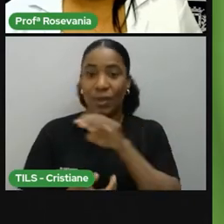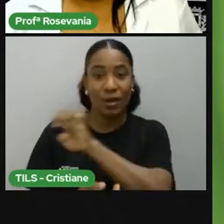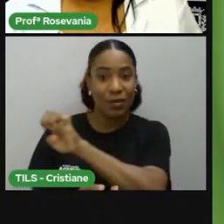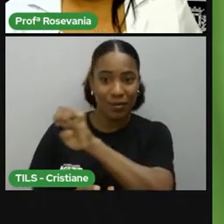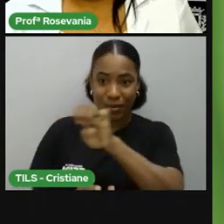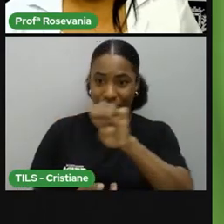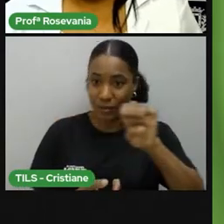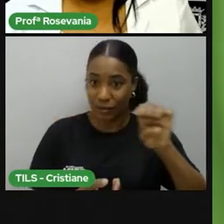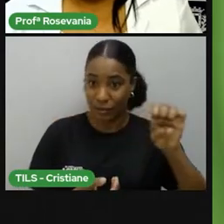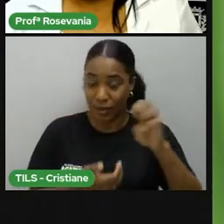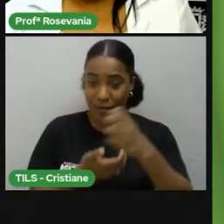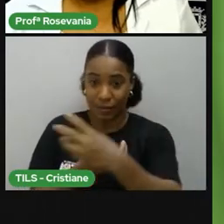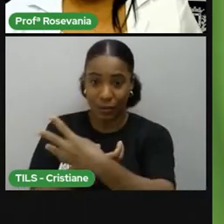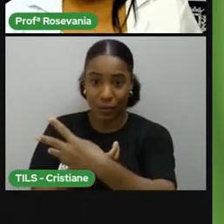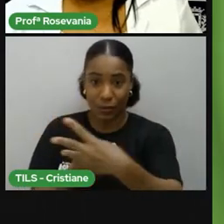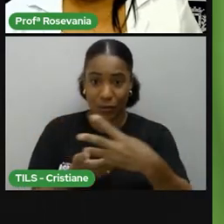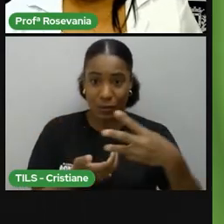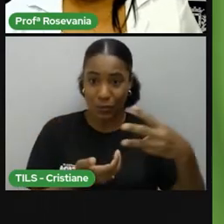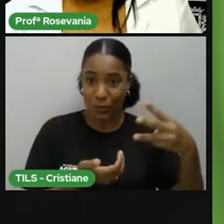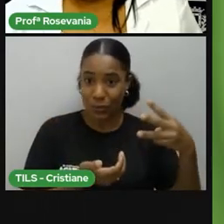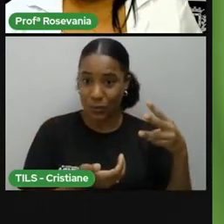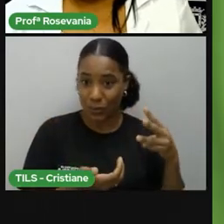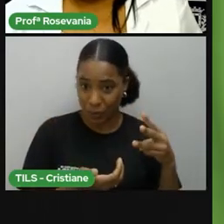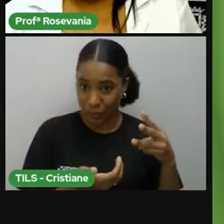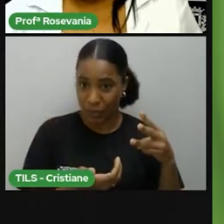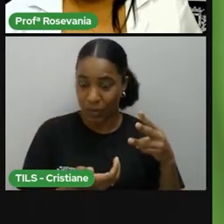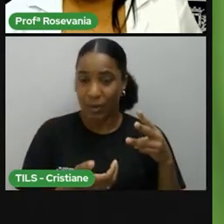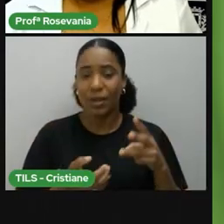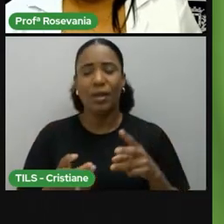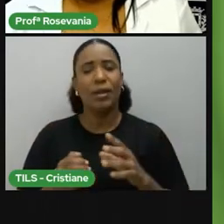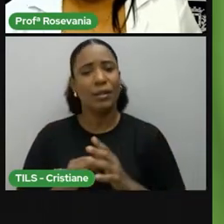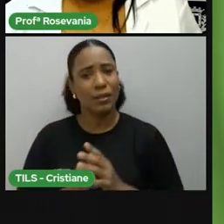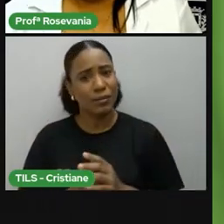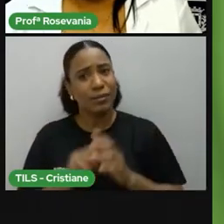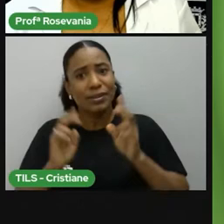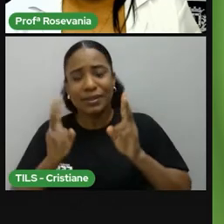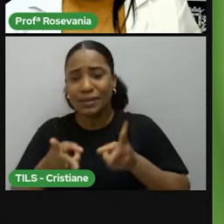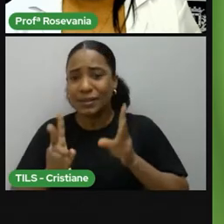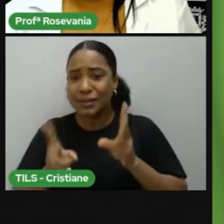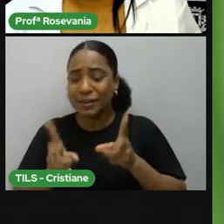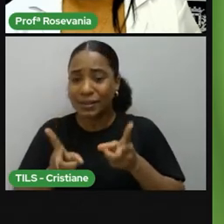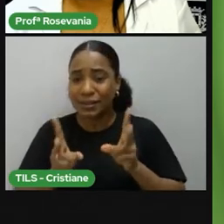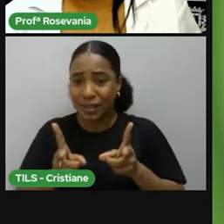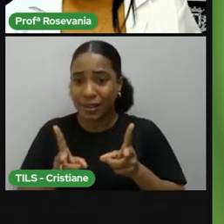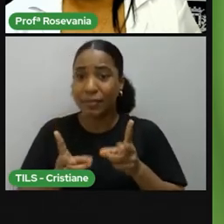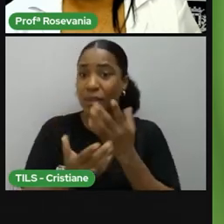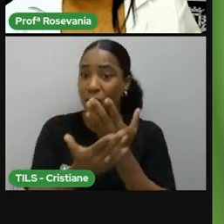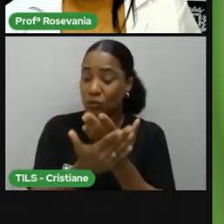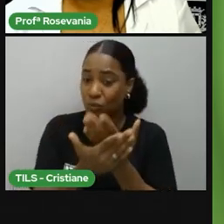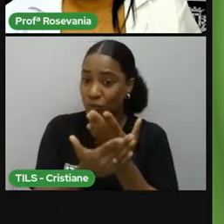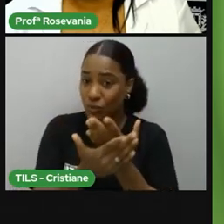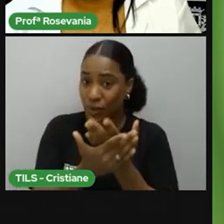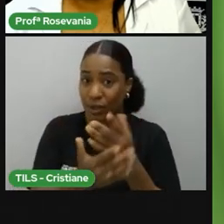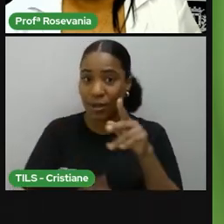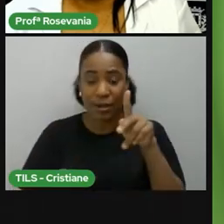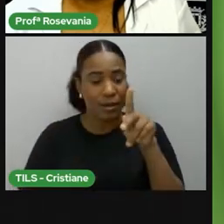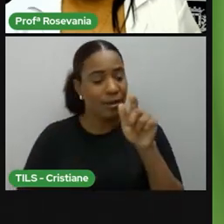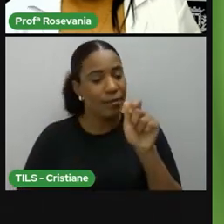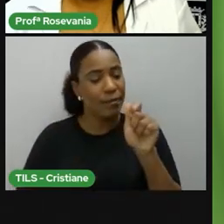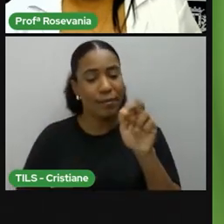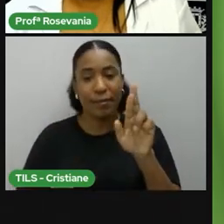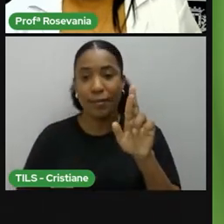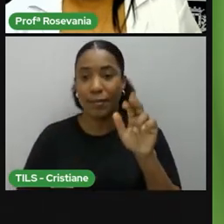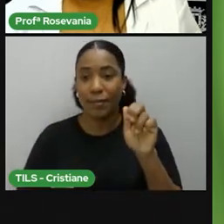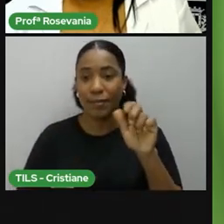dizendo? Que eu, toda vez que eu não for estudar os paralelos, eu devo levar em consideração essa linha aqui, ó,